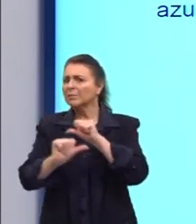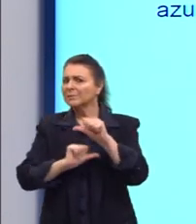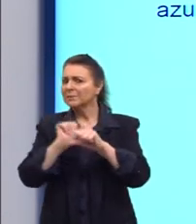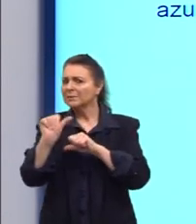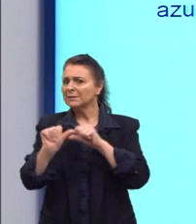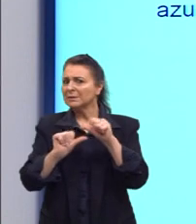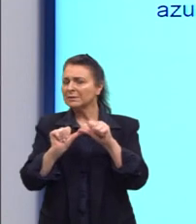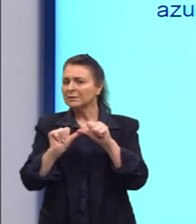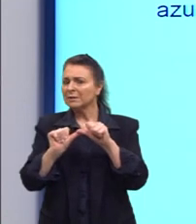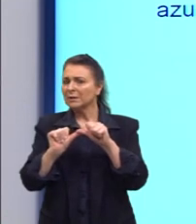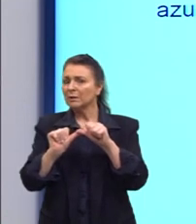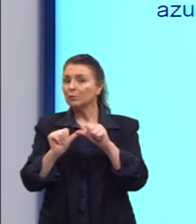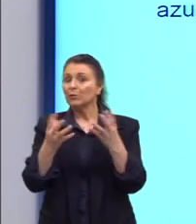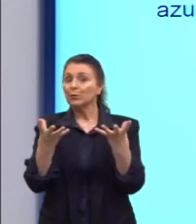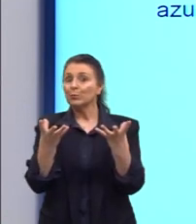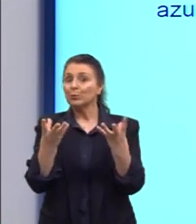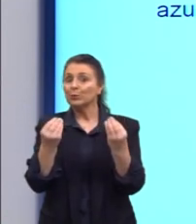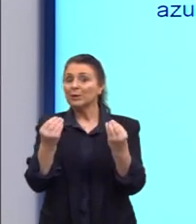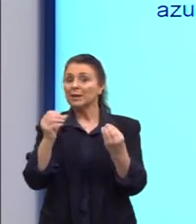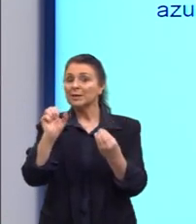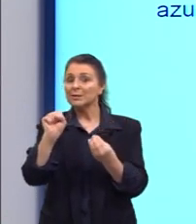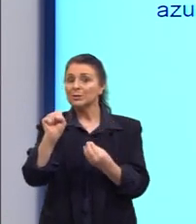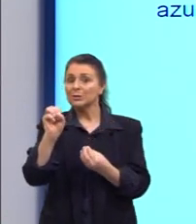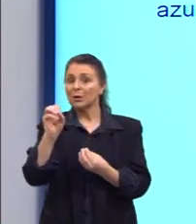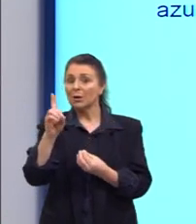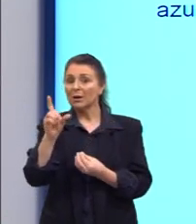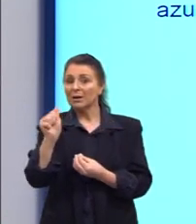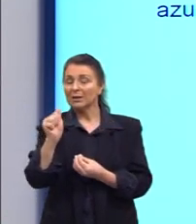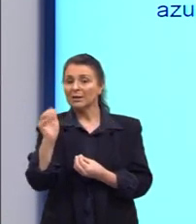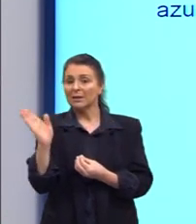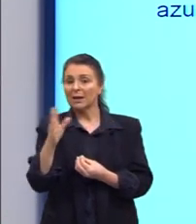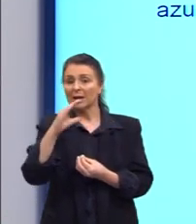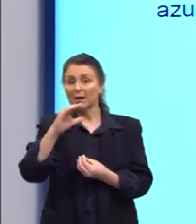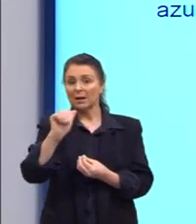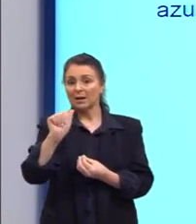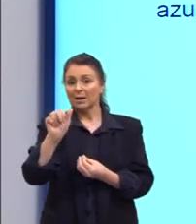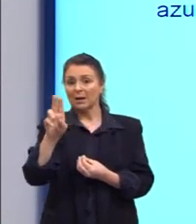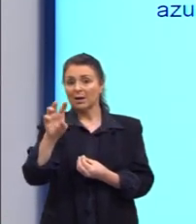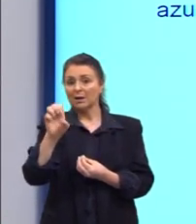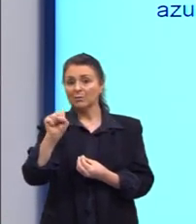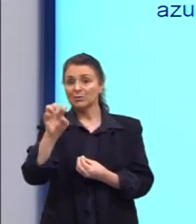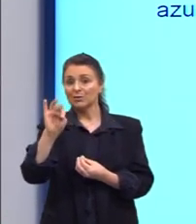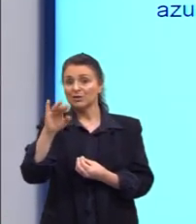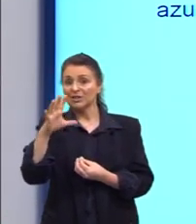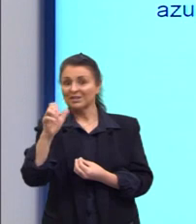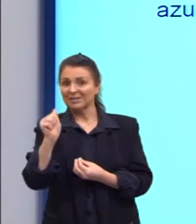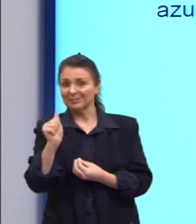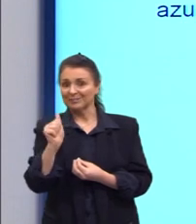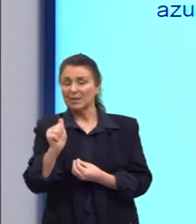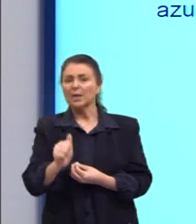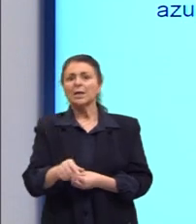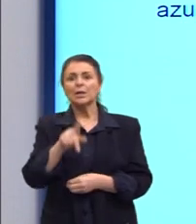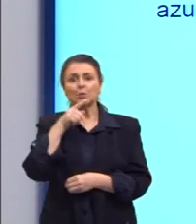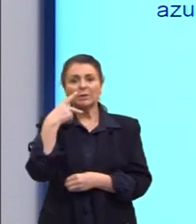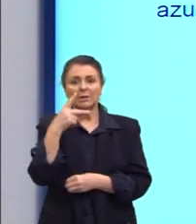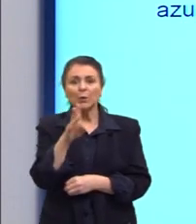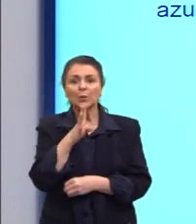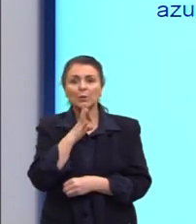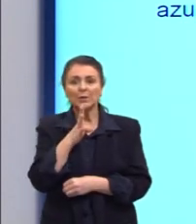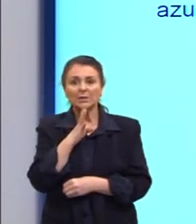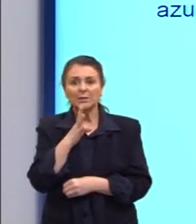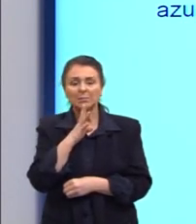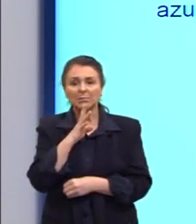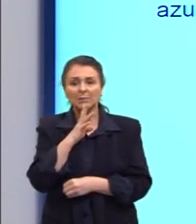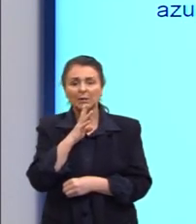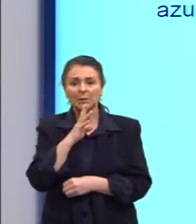foi excesso de soda cáustica, e aqui entra o conhecimento popular que vocês precisam ter na hora de resolver a prova.